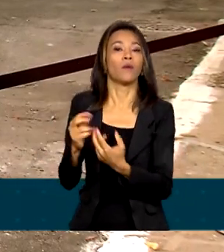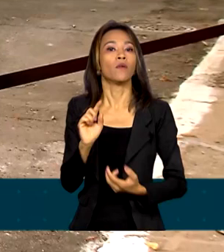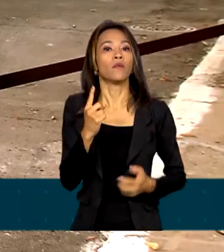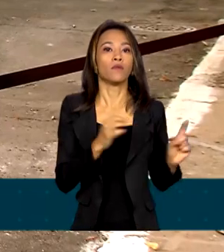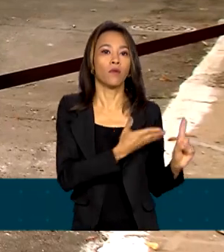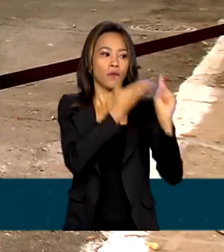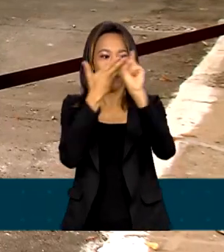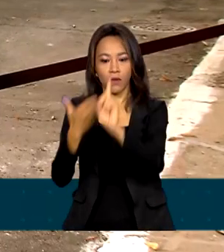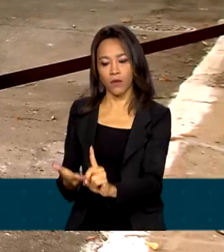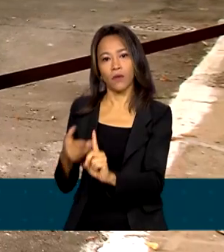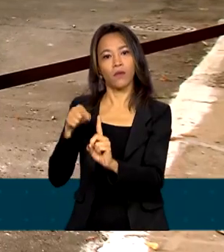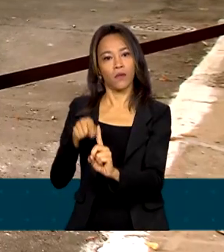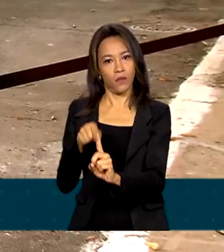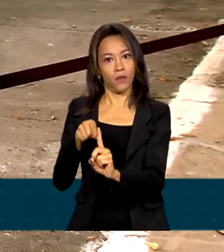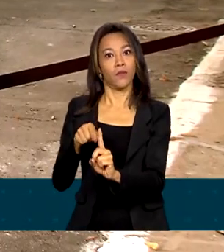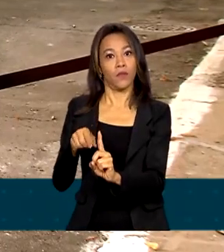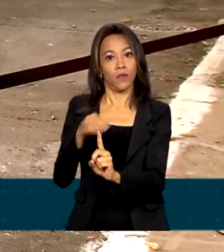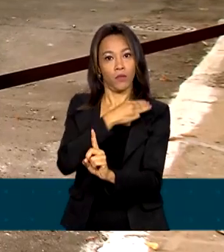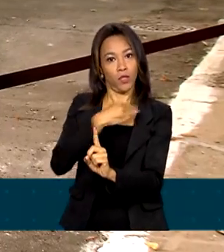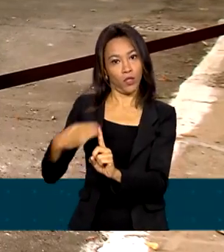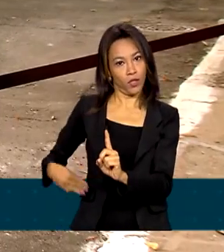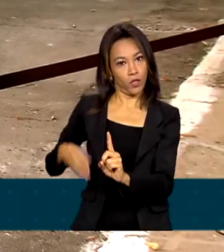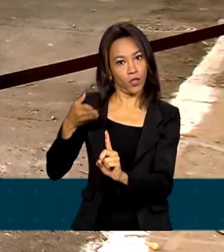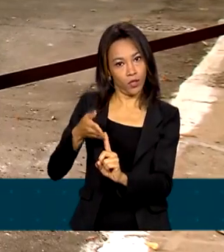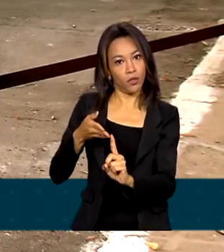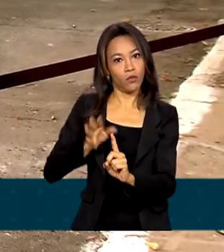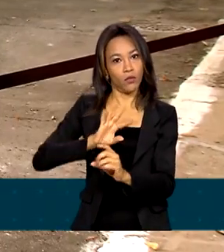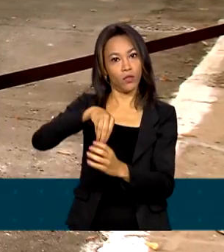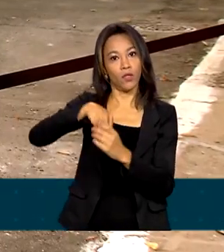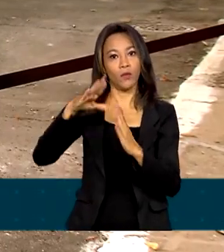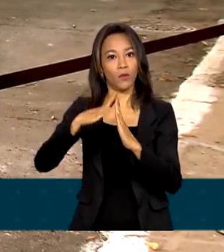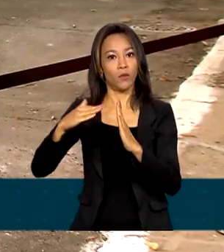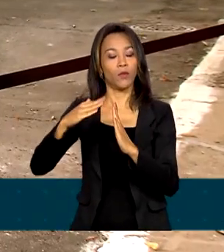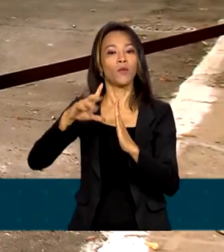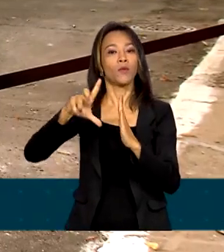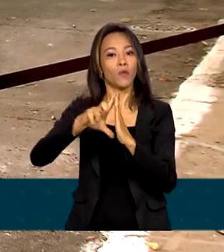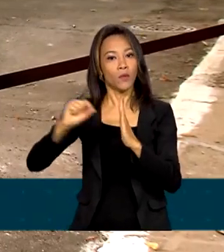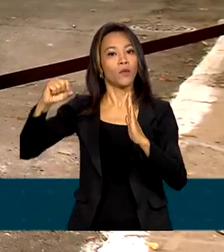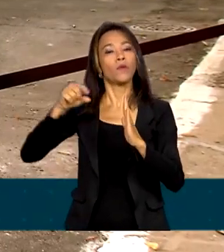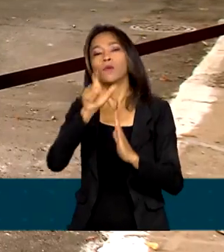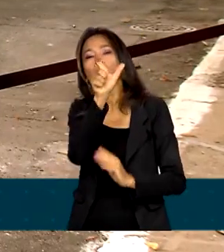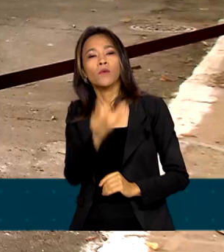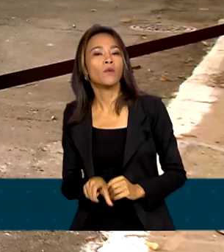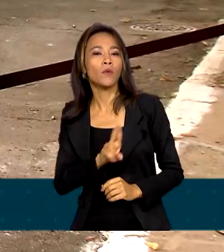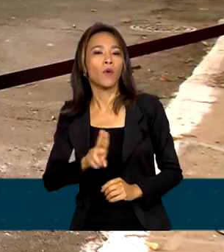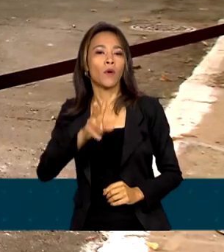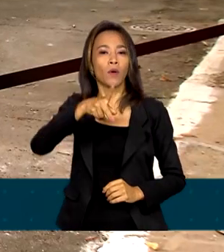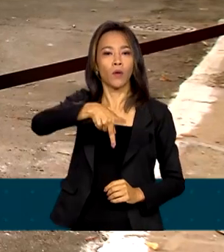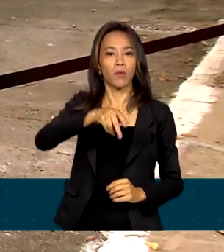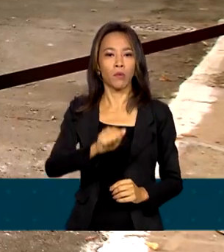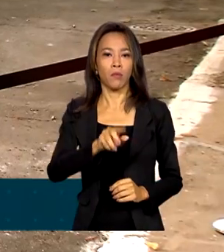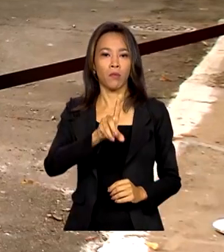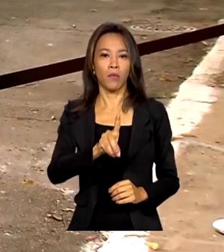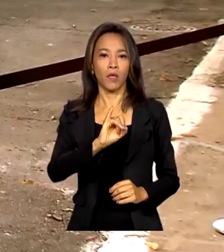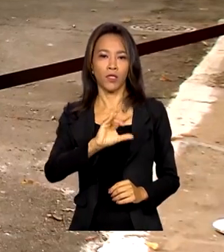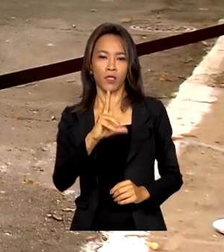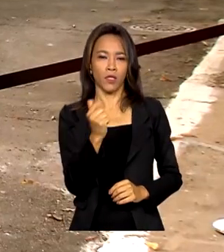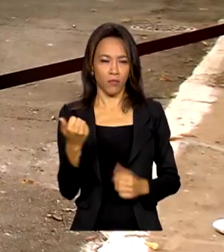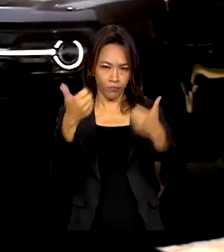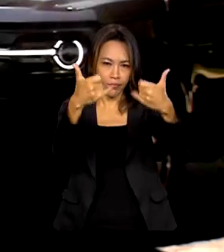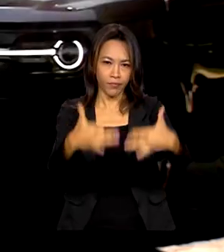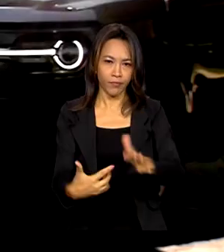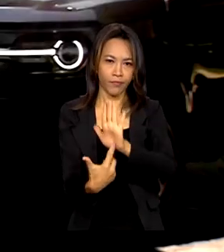Relações Institucionais da Presidência da República, o ministro Alexandre Padilha. Veja mais detalhes na reportagem.